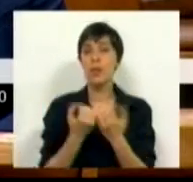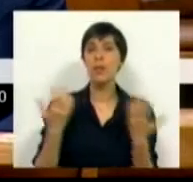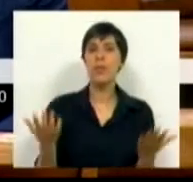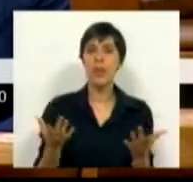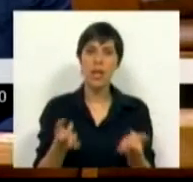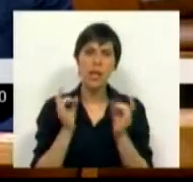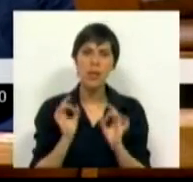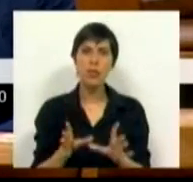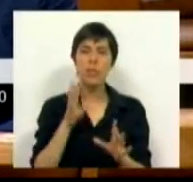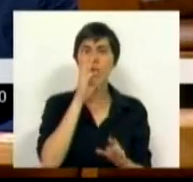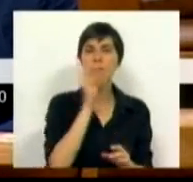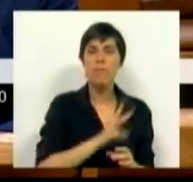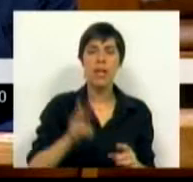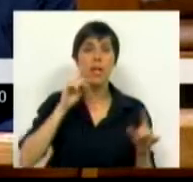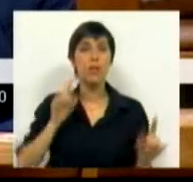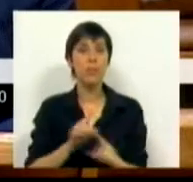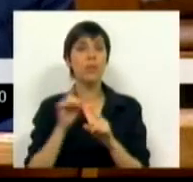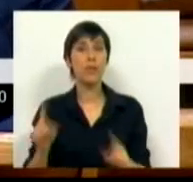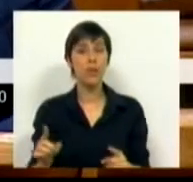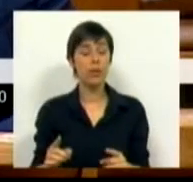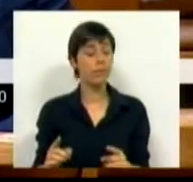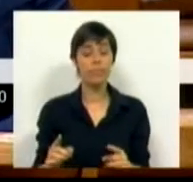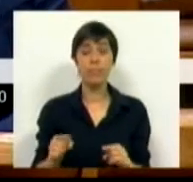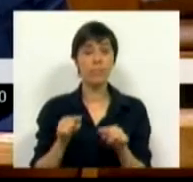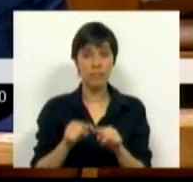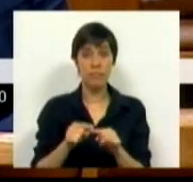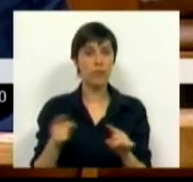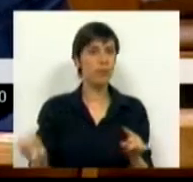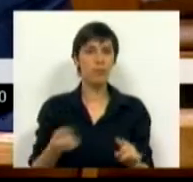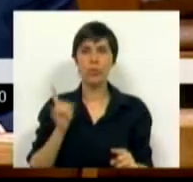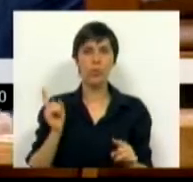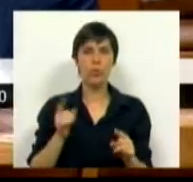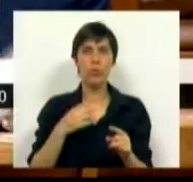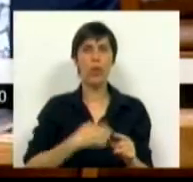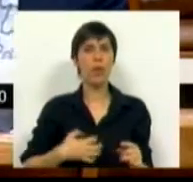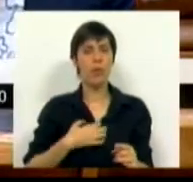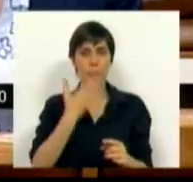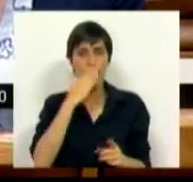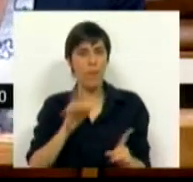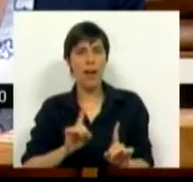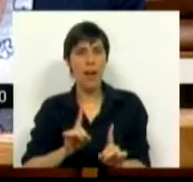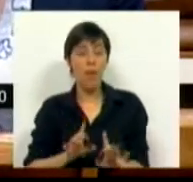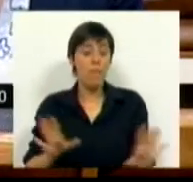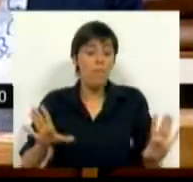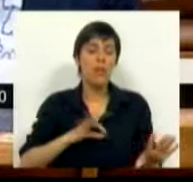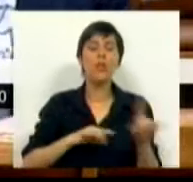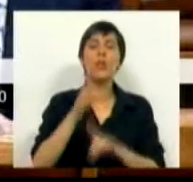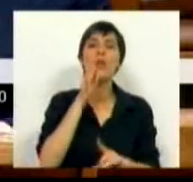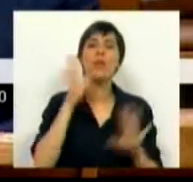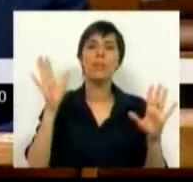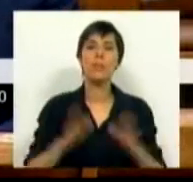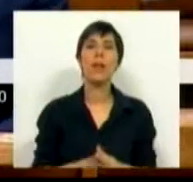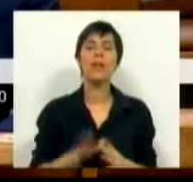e despedir milhares de professores. Nada disto parece incomodar. Mas, senhoras e senhores